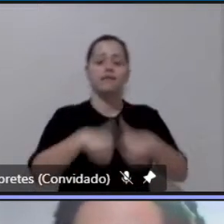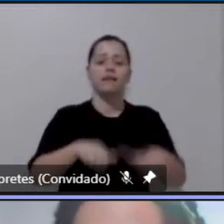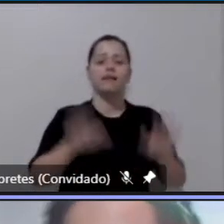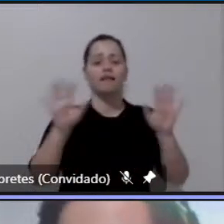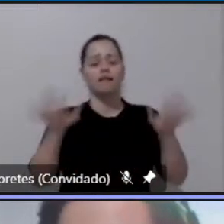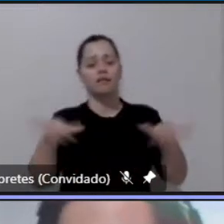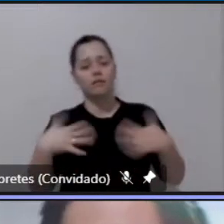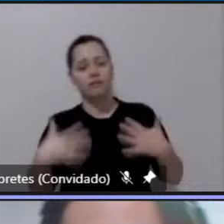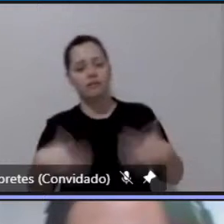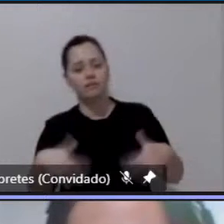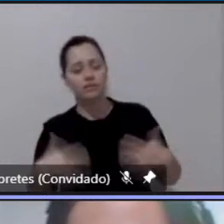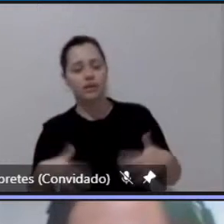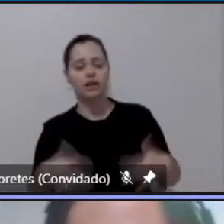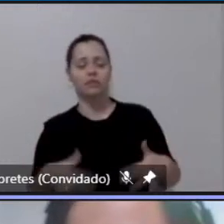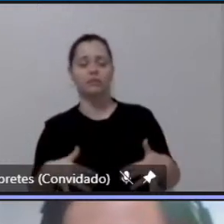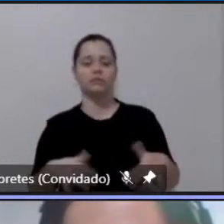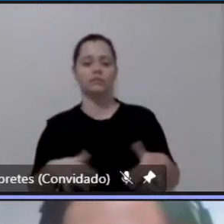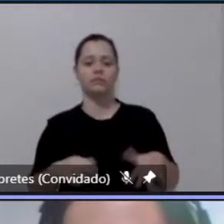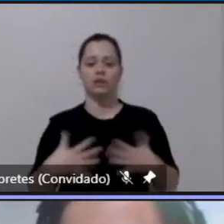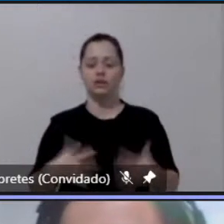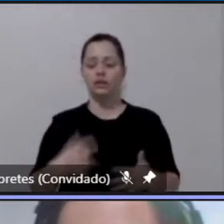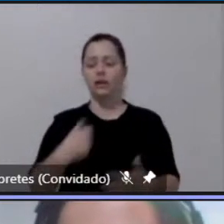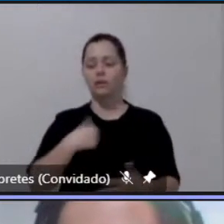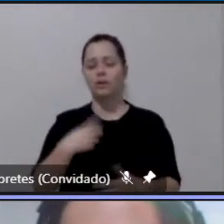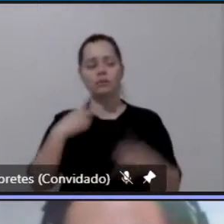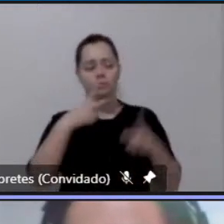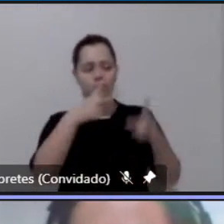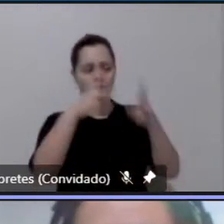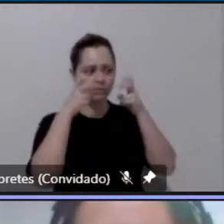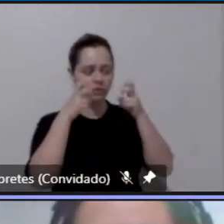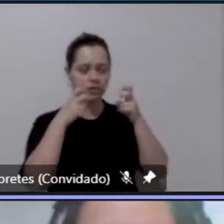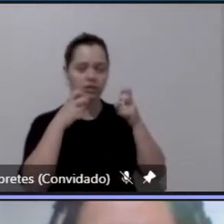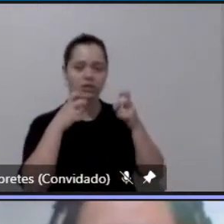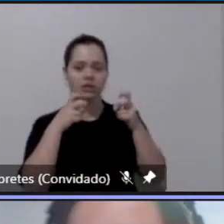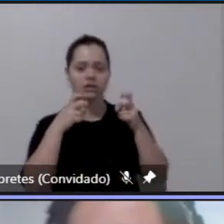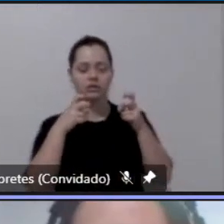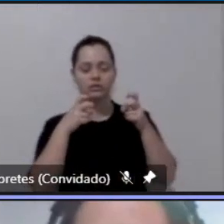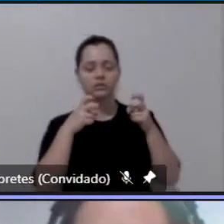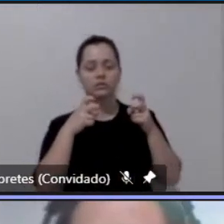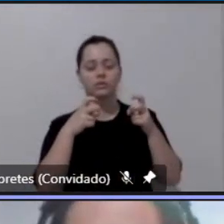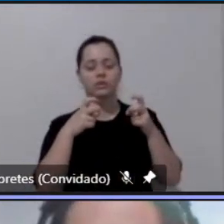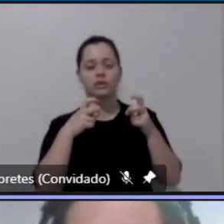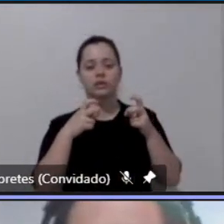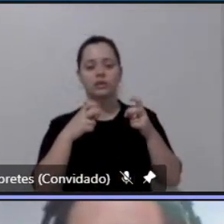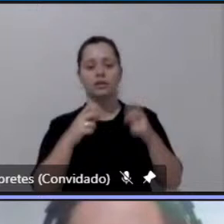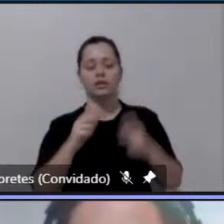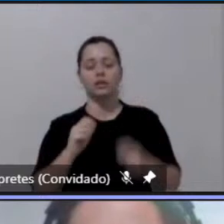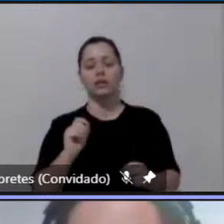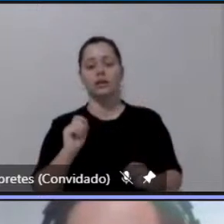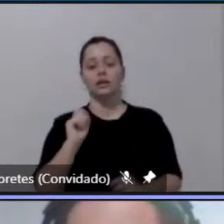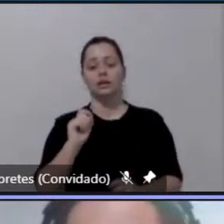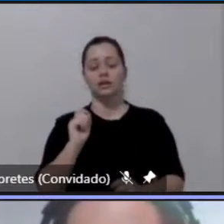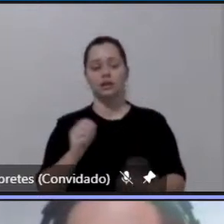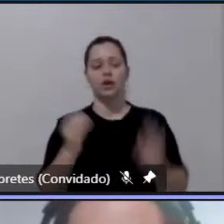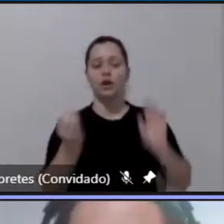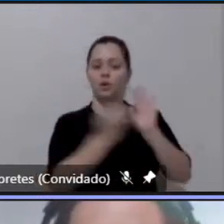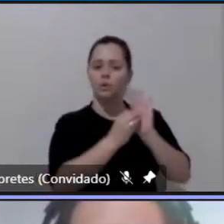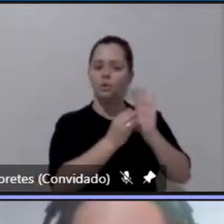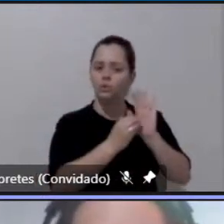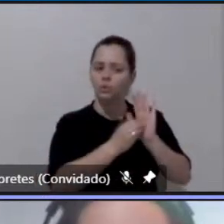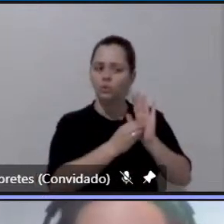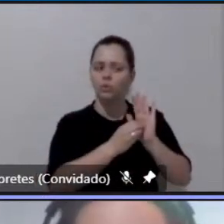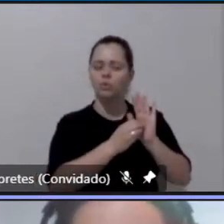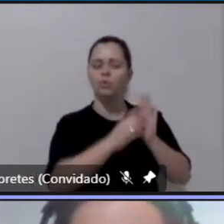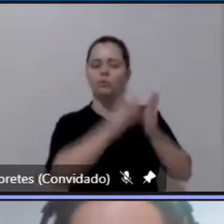fica como o Jair eu tava olhando os o chat aqui e o Jair colocou fez alguns comentários